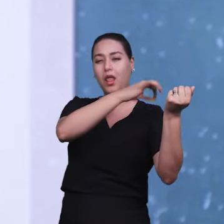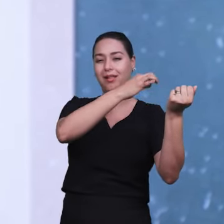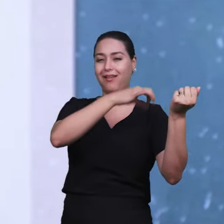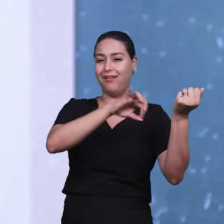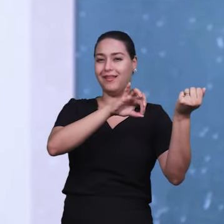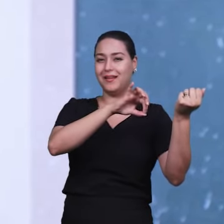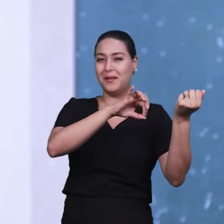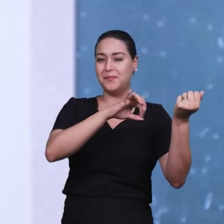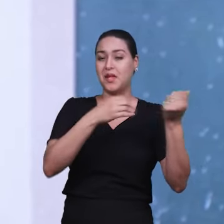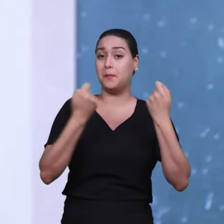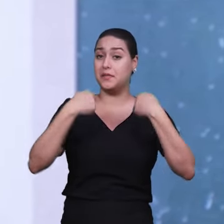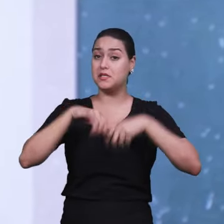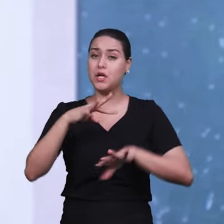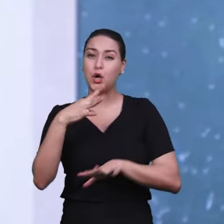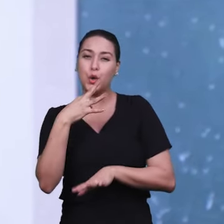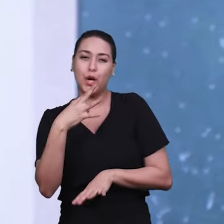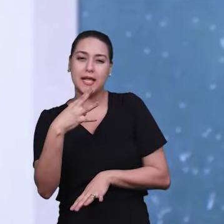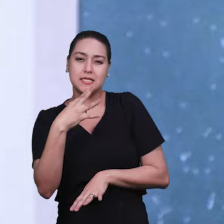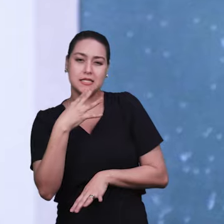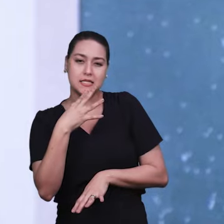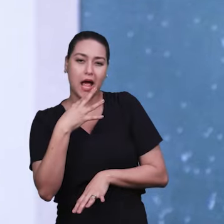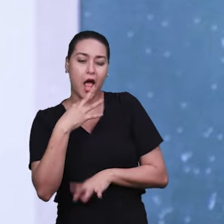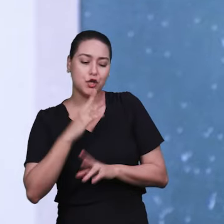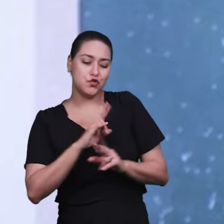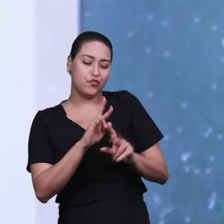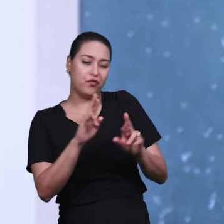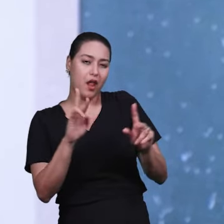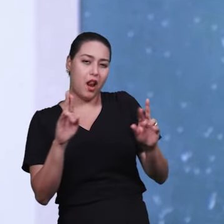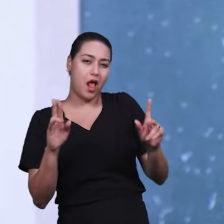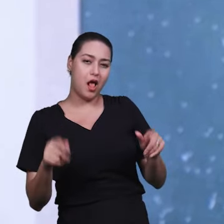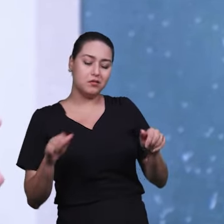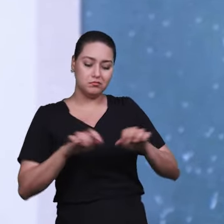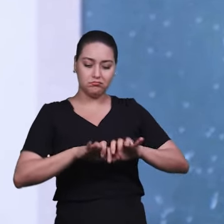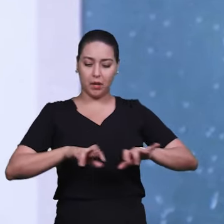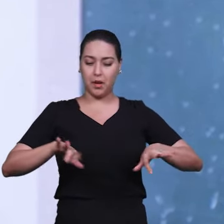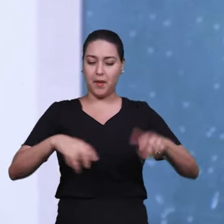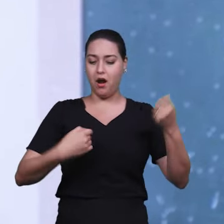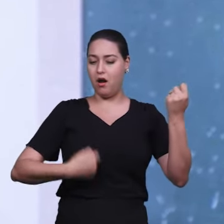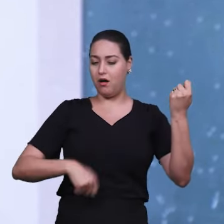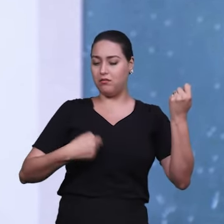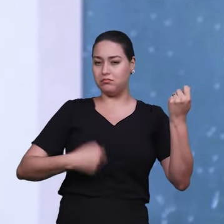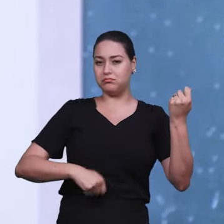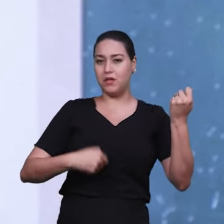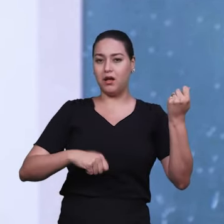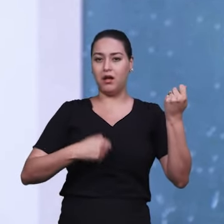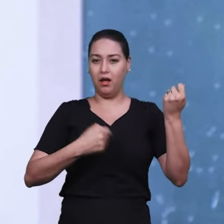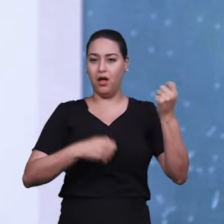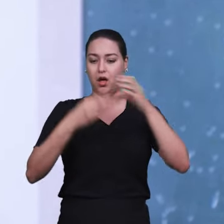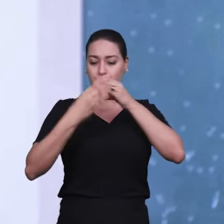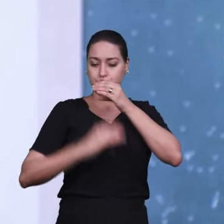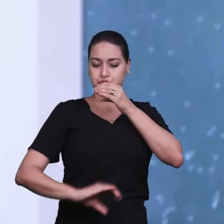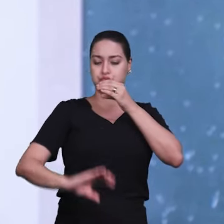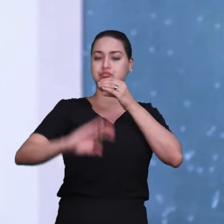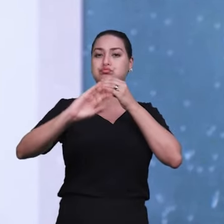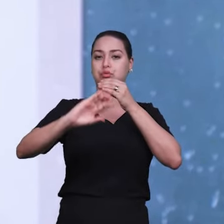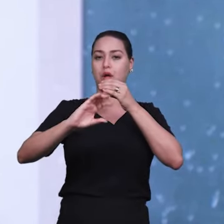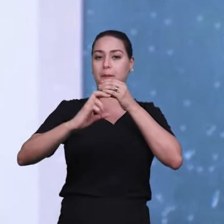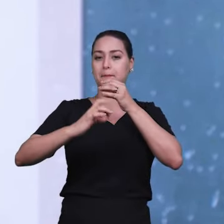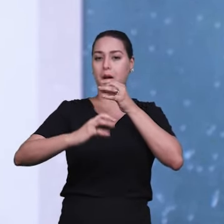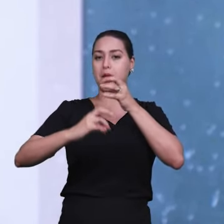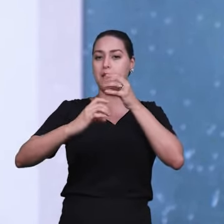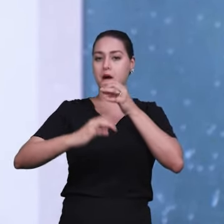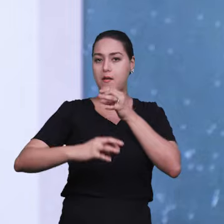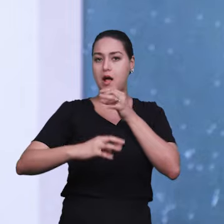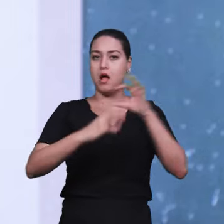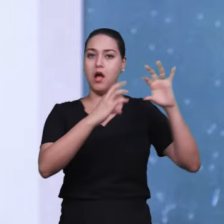conhecer os instrumentos, ter oportunidade de ver outras coisas para poder realmente estimular a criança. Muito bom. Não existe